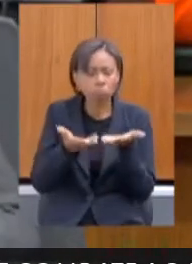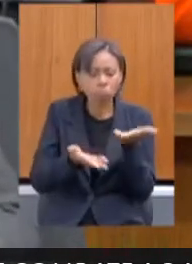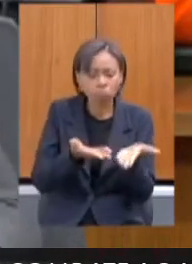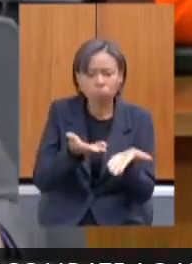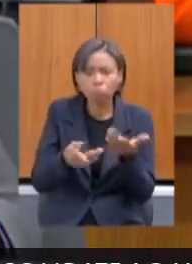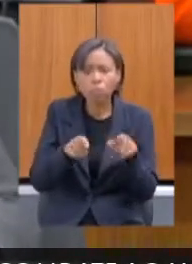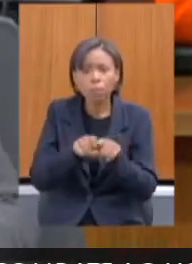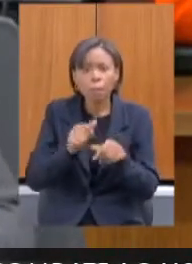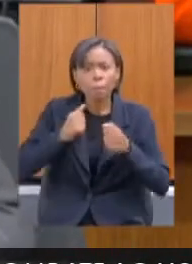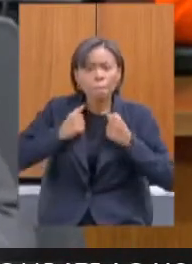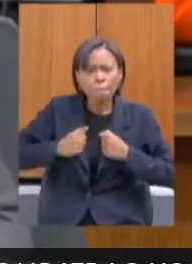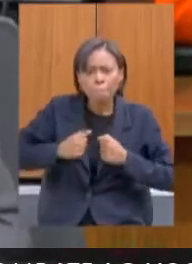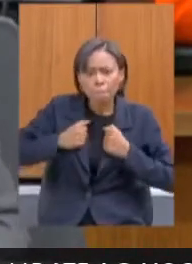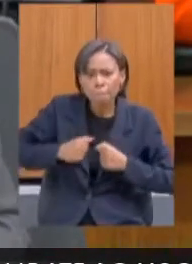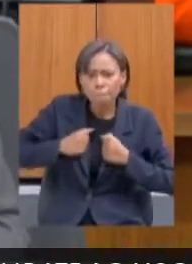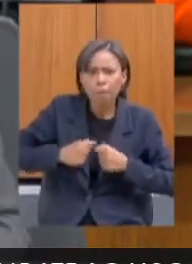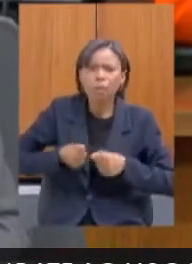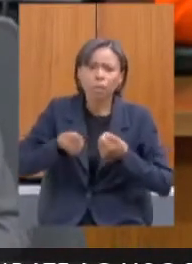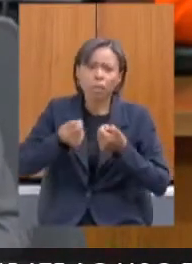banho, então,